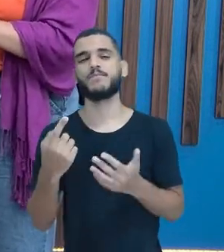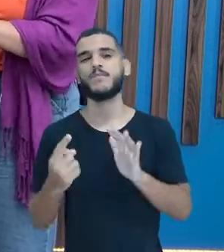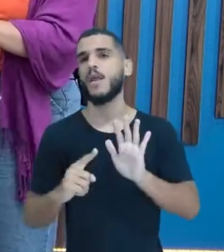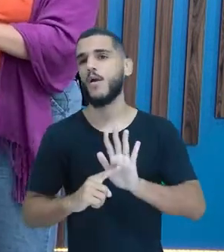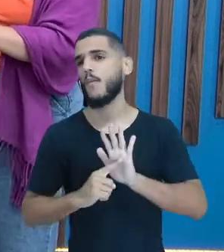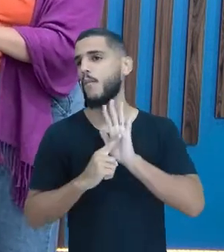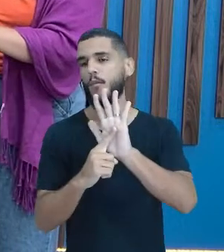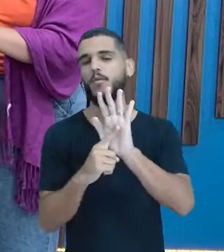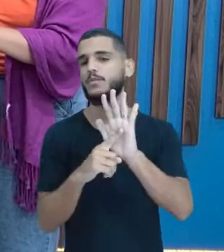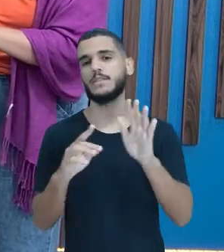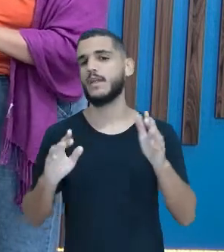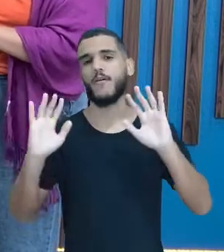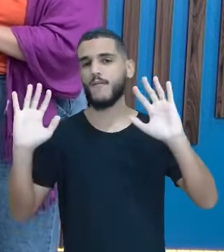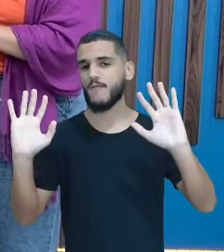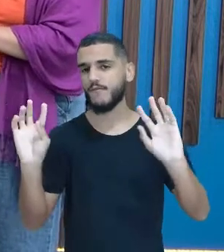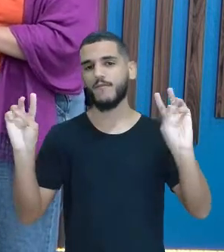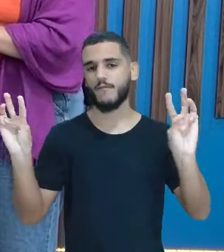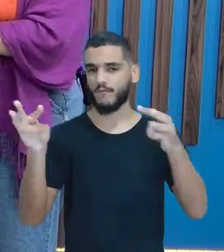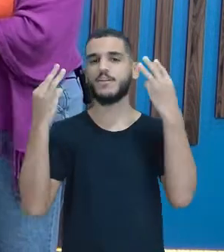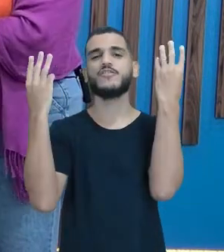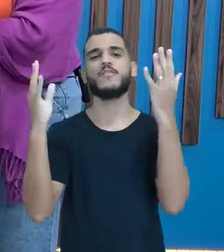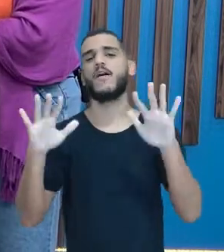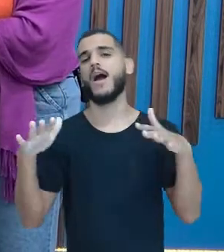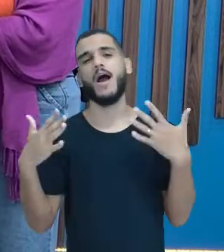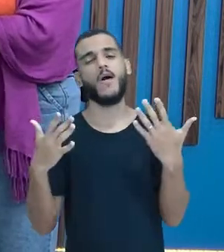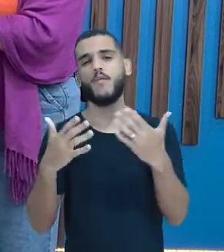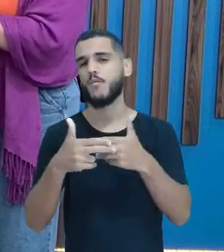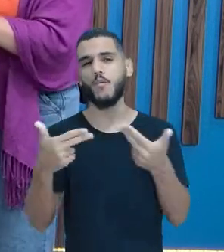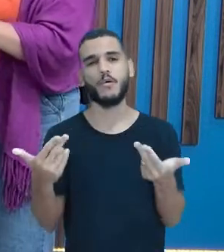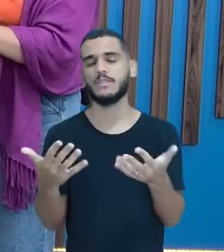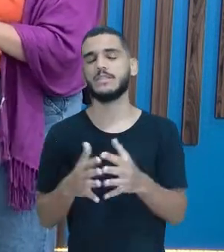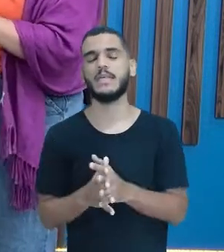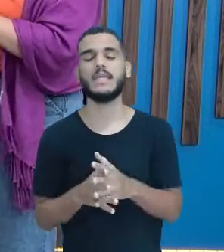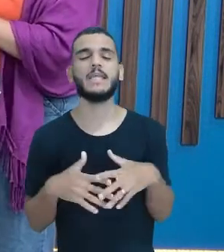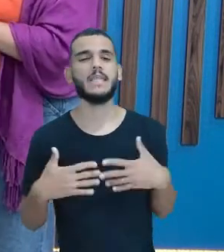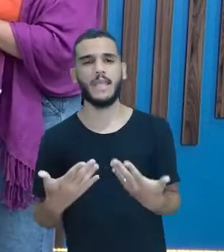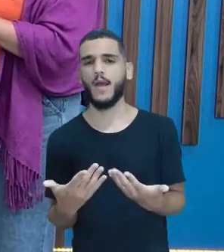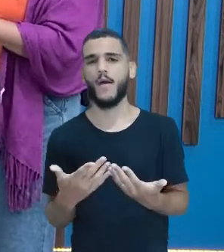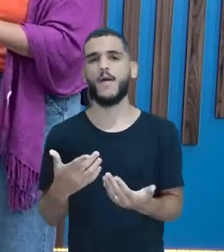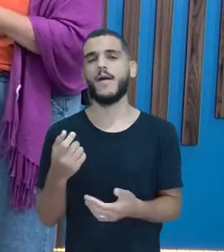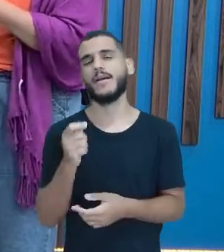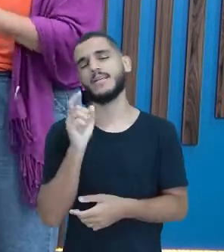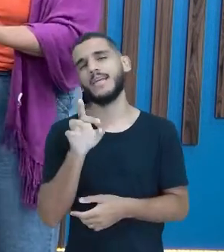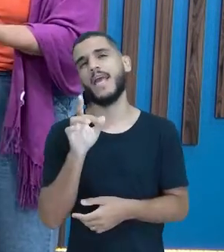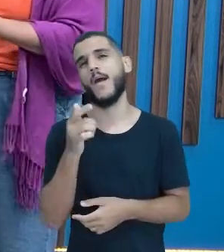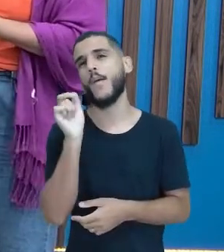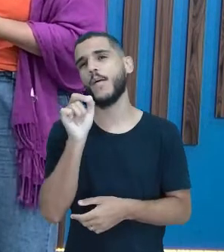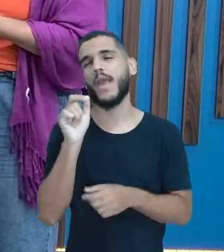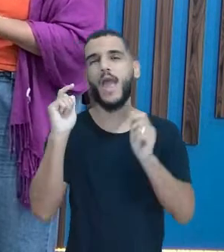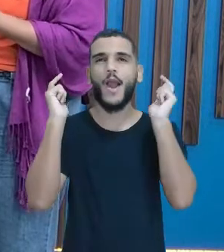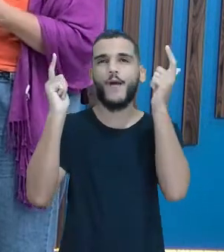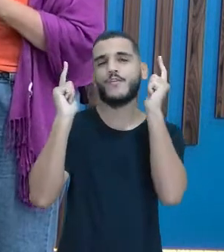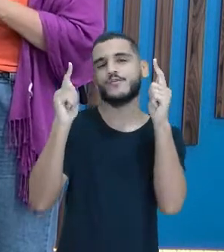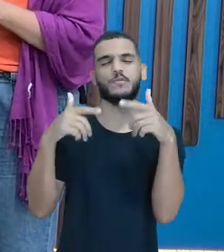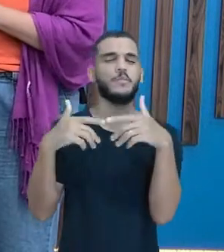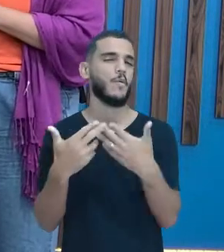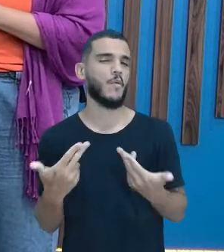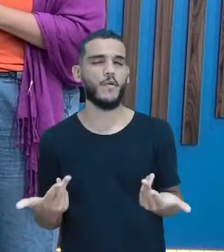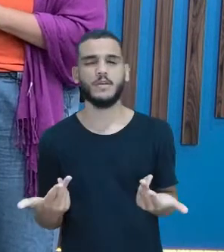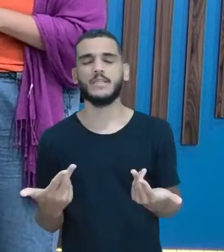eu quero fazer uma comédia, não, uma tragédia, uma tragicomédia, um sitcom, ou seja, comédia de costumes, né?